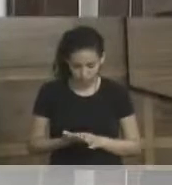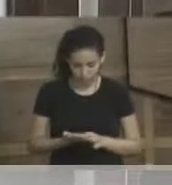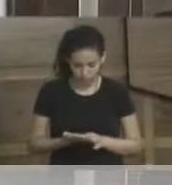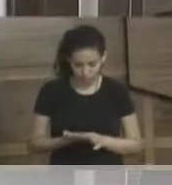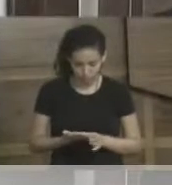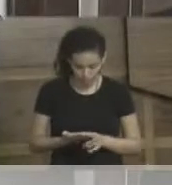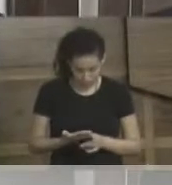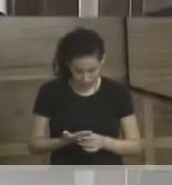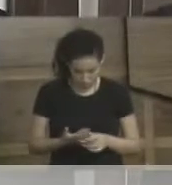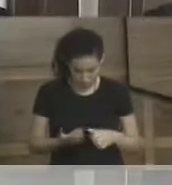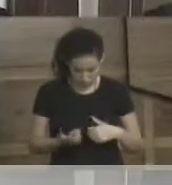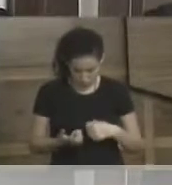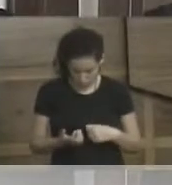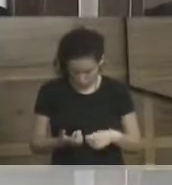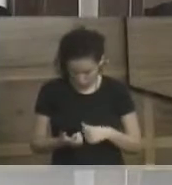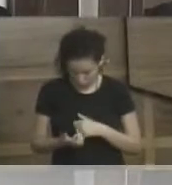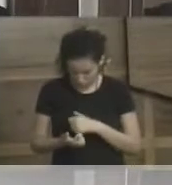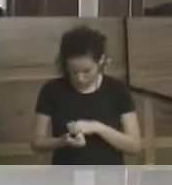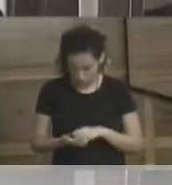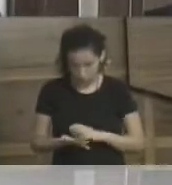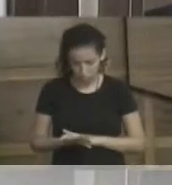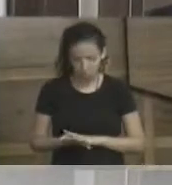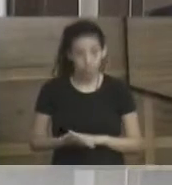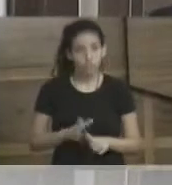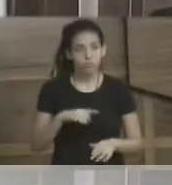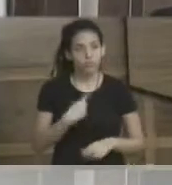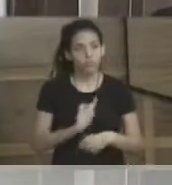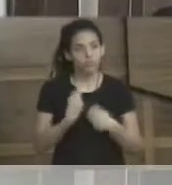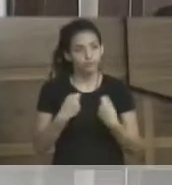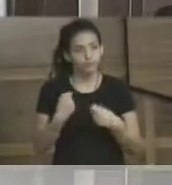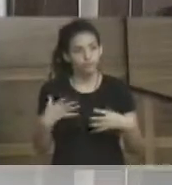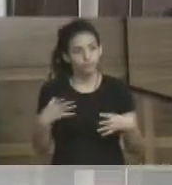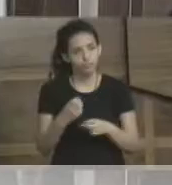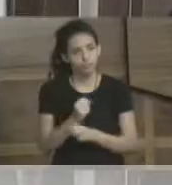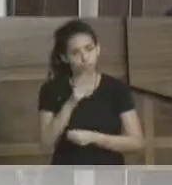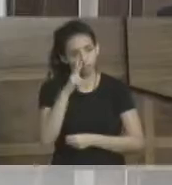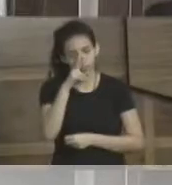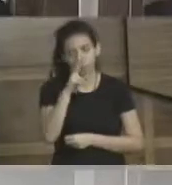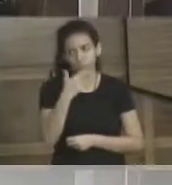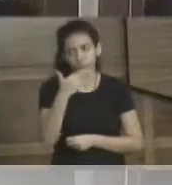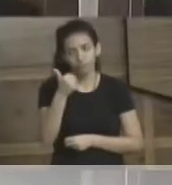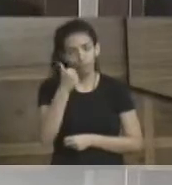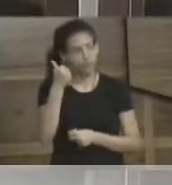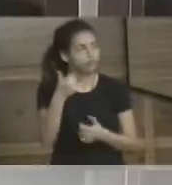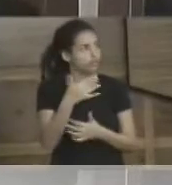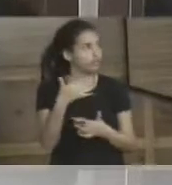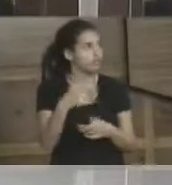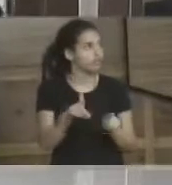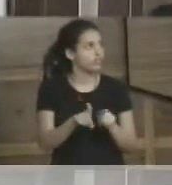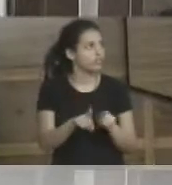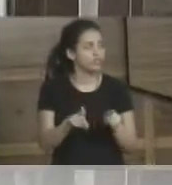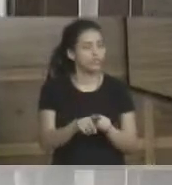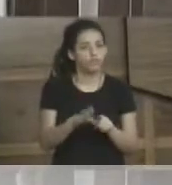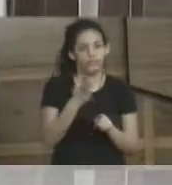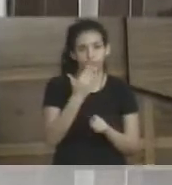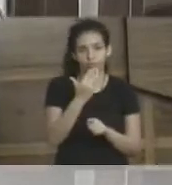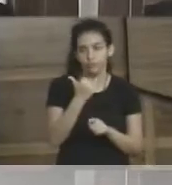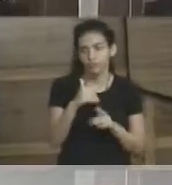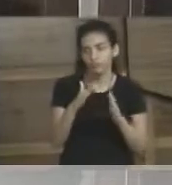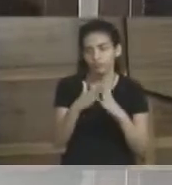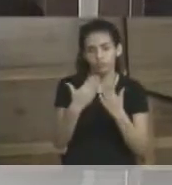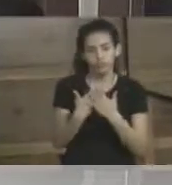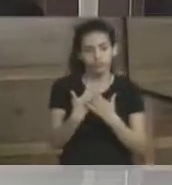da gente também somar a força com quem e como pudermos para a melhoria da nossa cidade. Sobre a questão da merenda escolar,